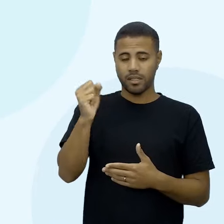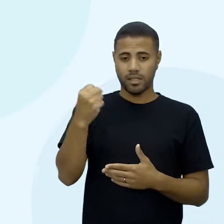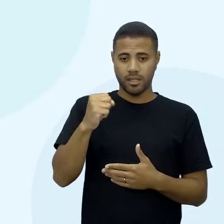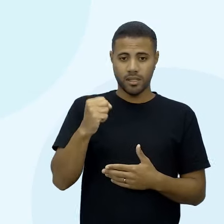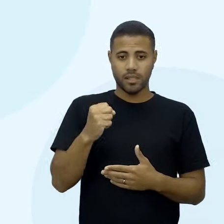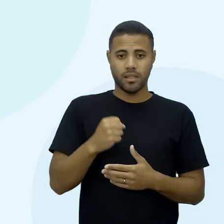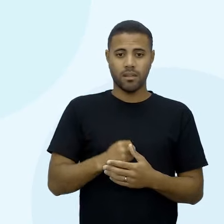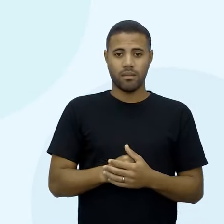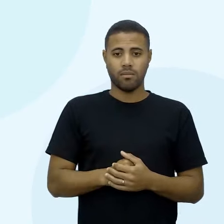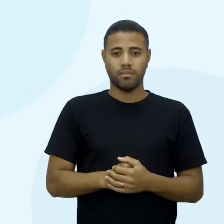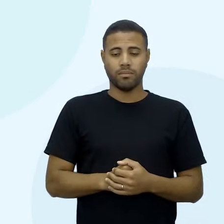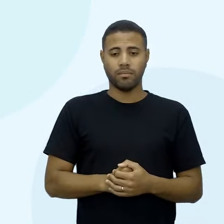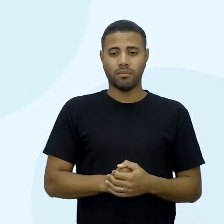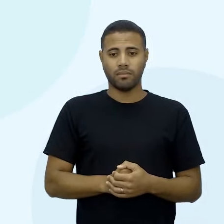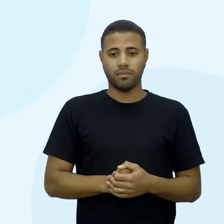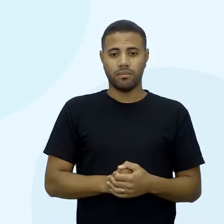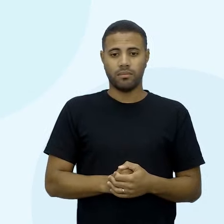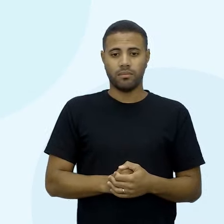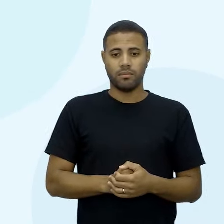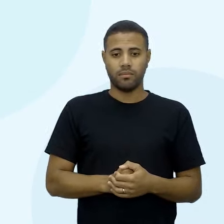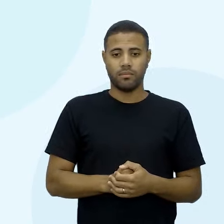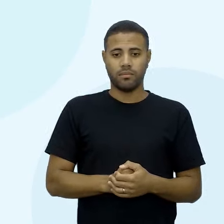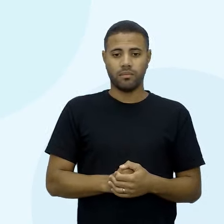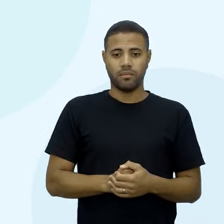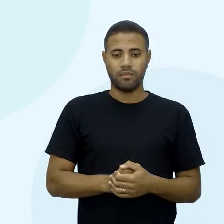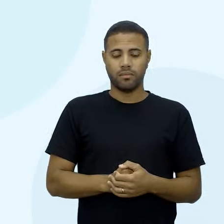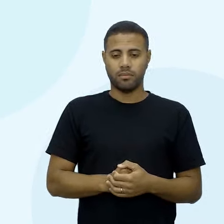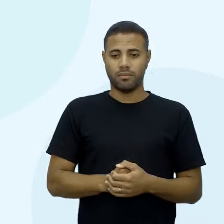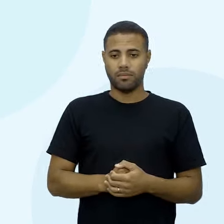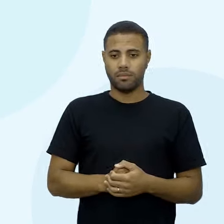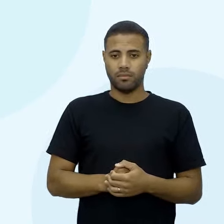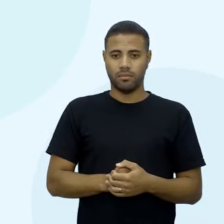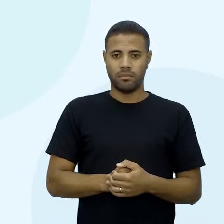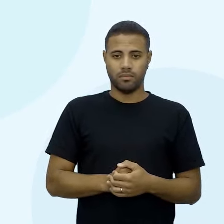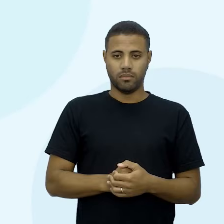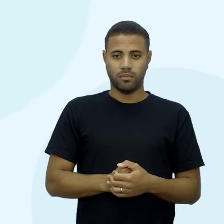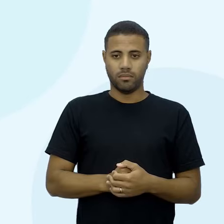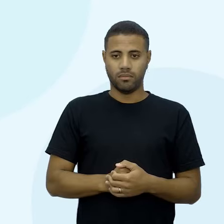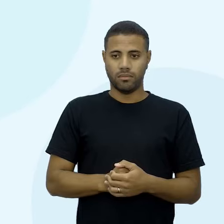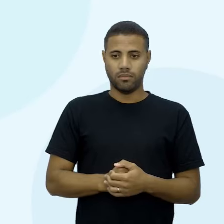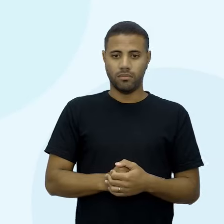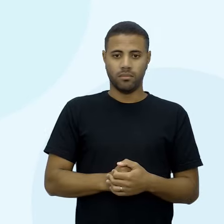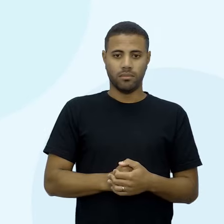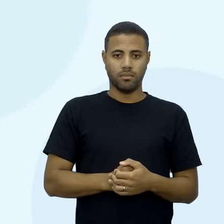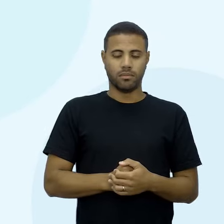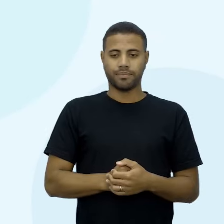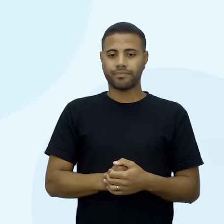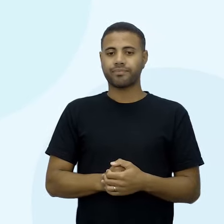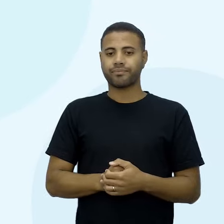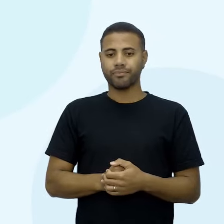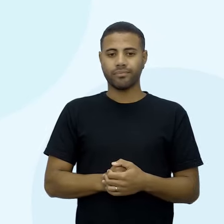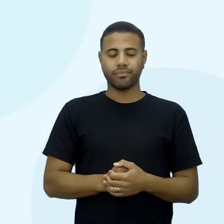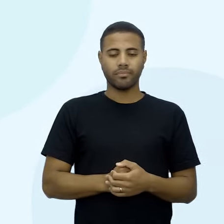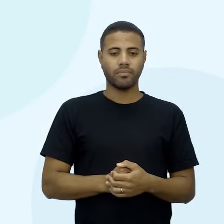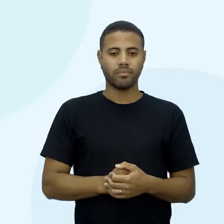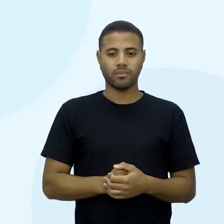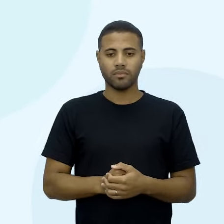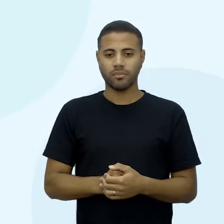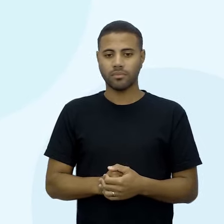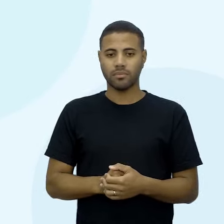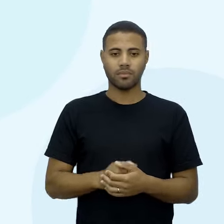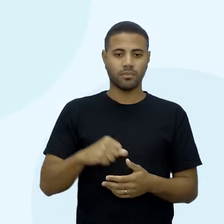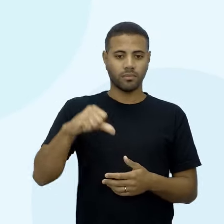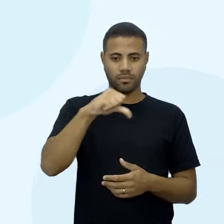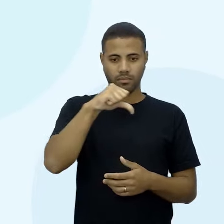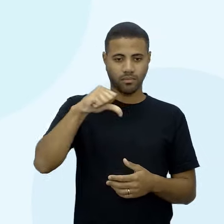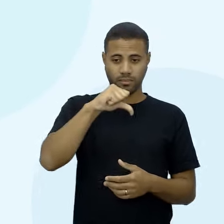constante aí que vai determinar o nível de confiança. Beleza? Tranquilo? 99